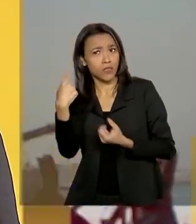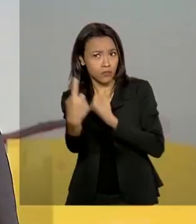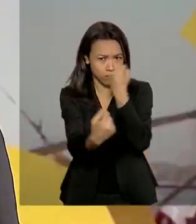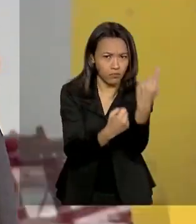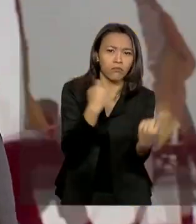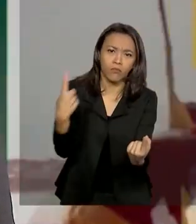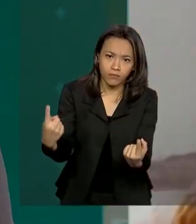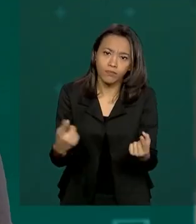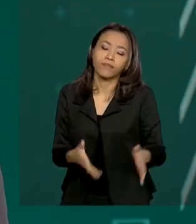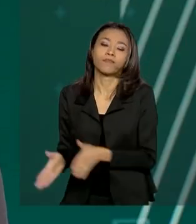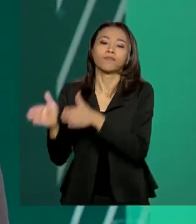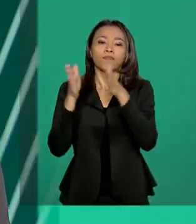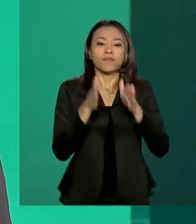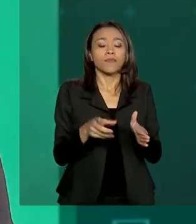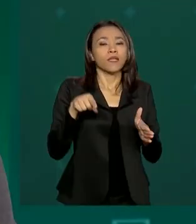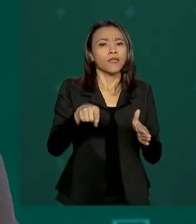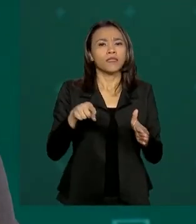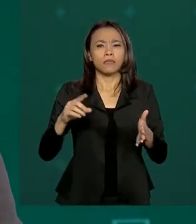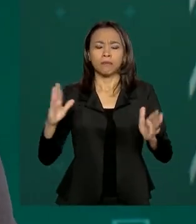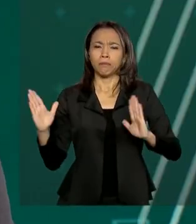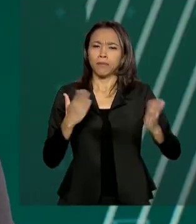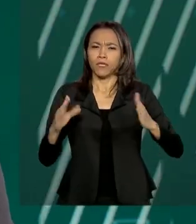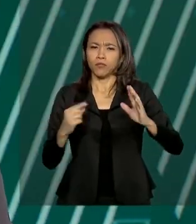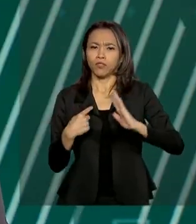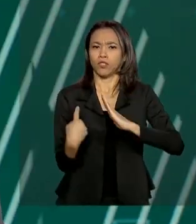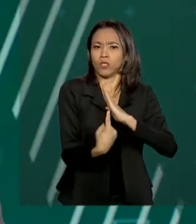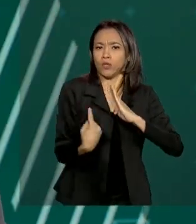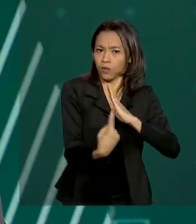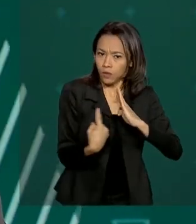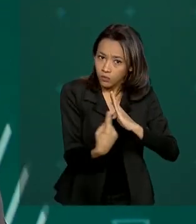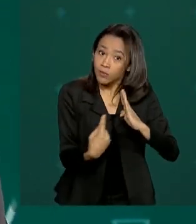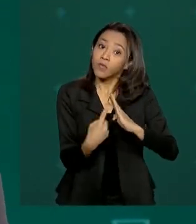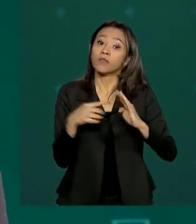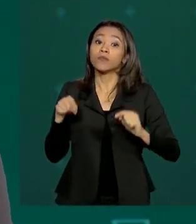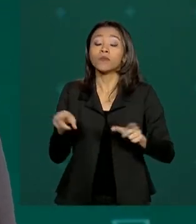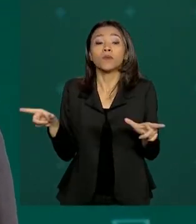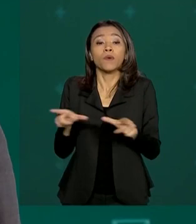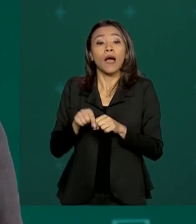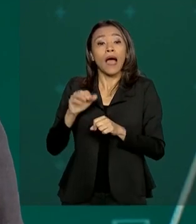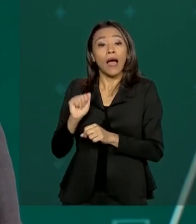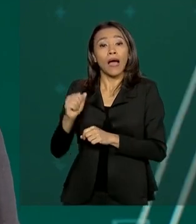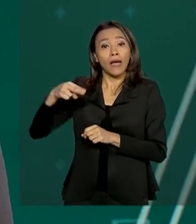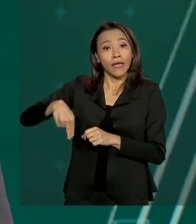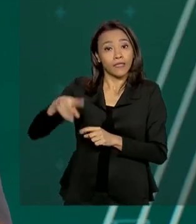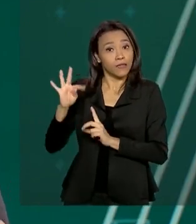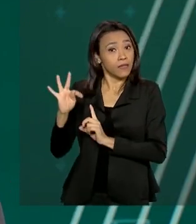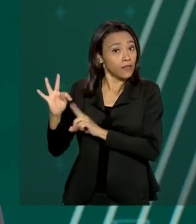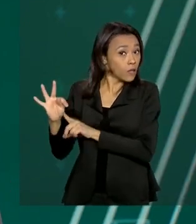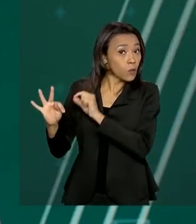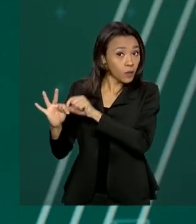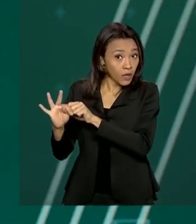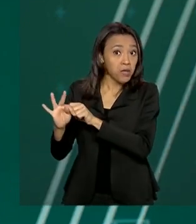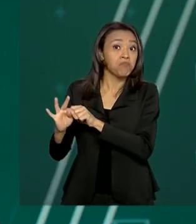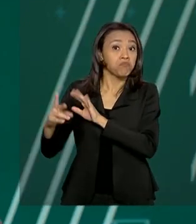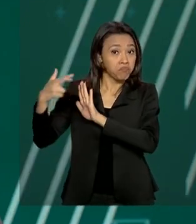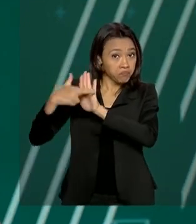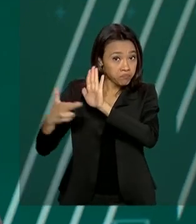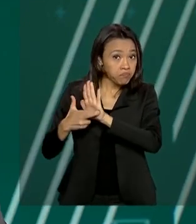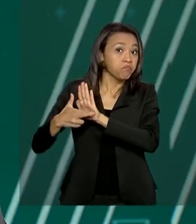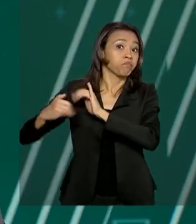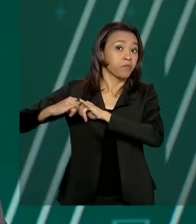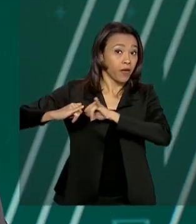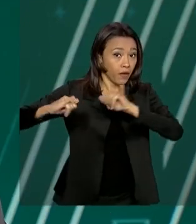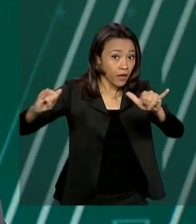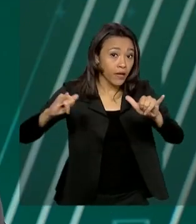E nesse momento de isolamento social, Agência Nacional de Transportes Terrestres, a ANTT, determinou regras para o transporte